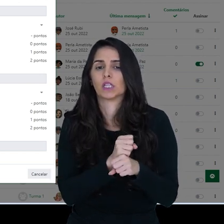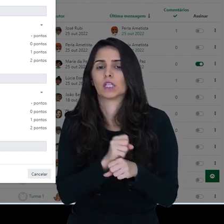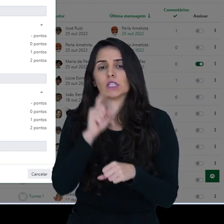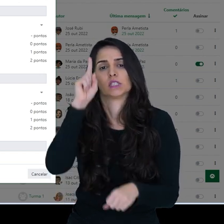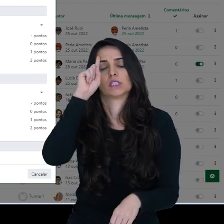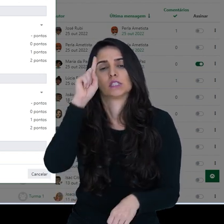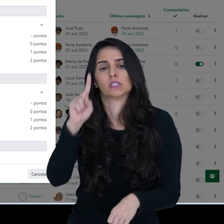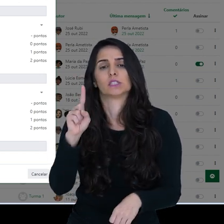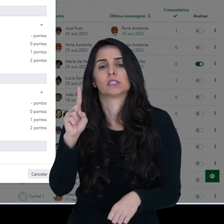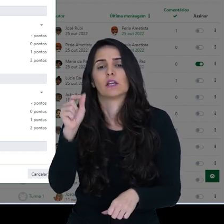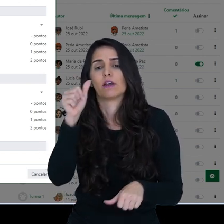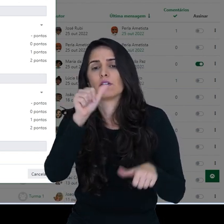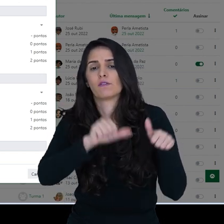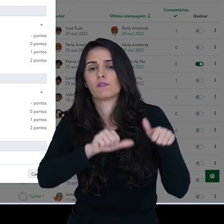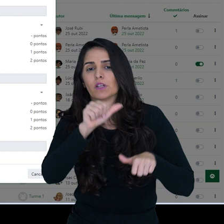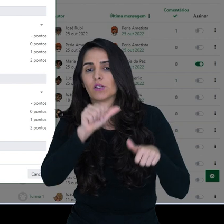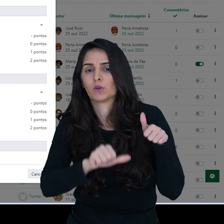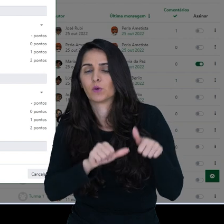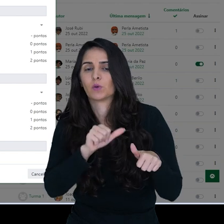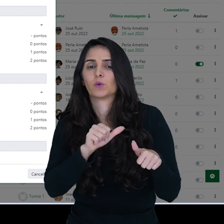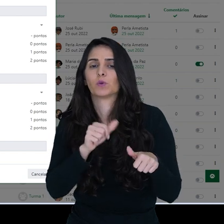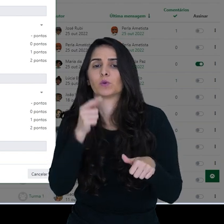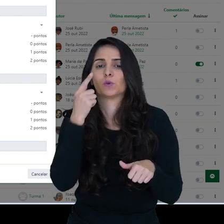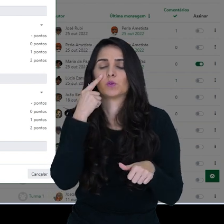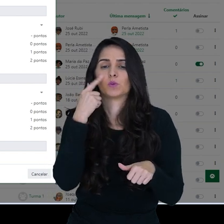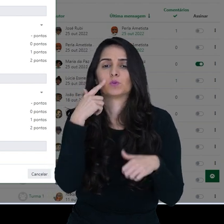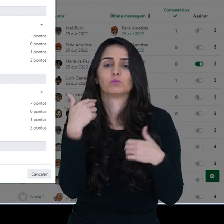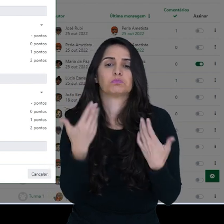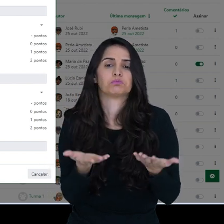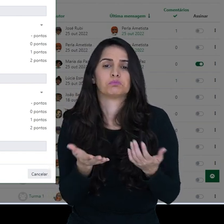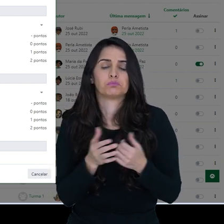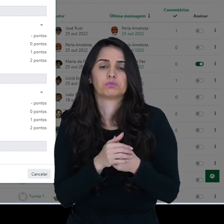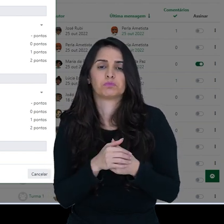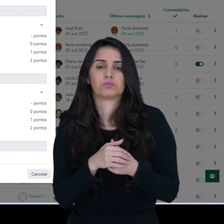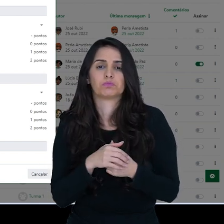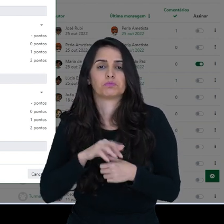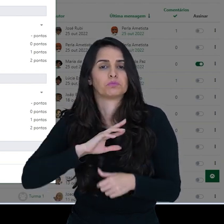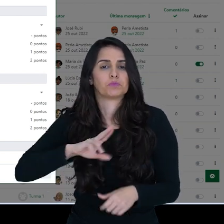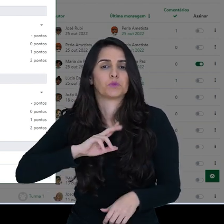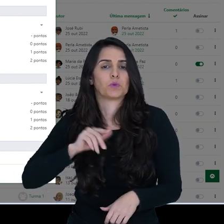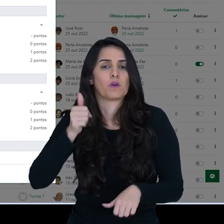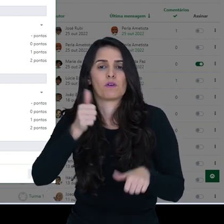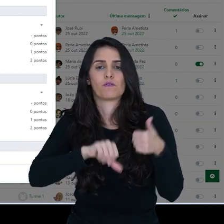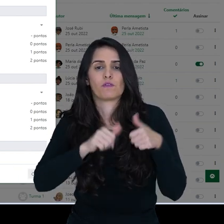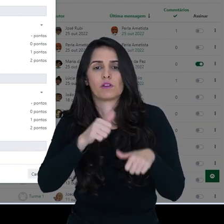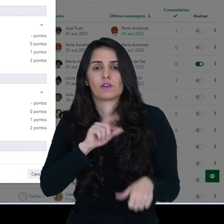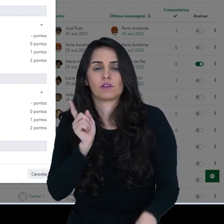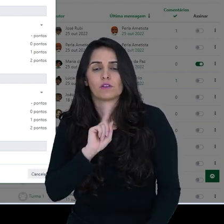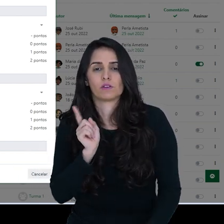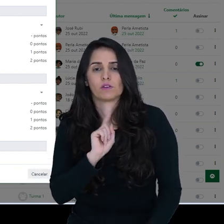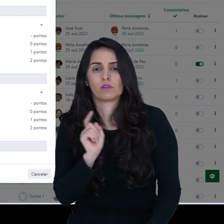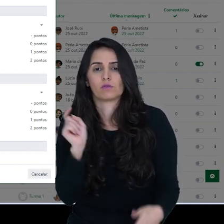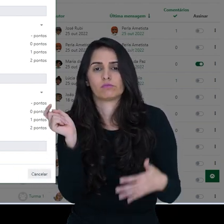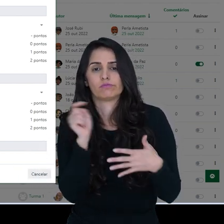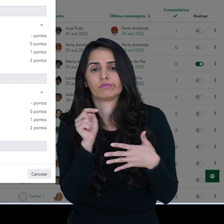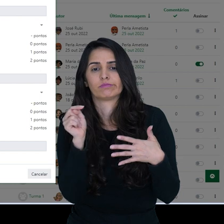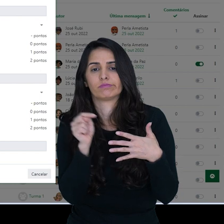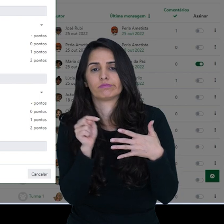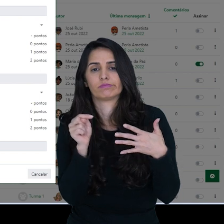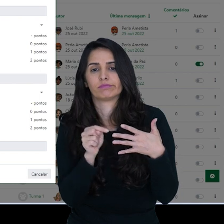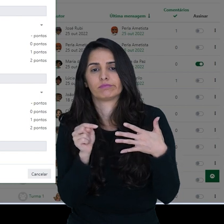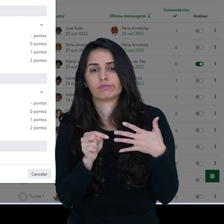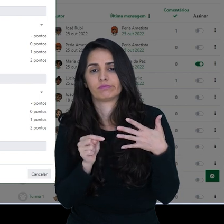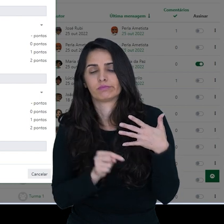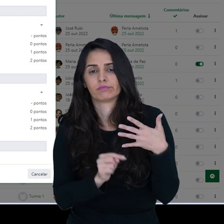a nota, a data de quem avaliou, vai ver o status que no caso aqui ainda não foi avaliado e vai ver